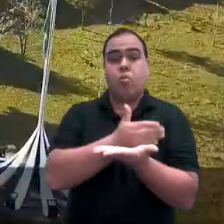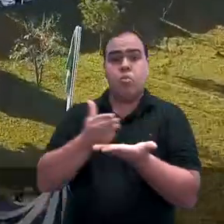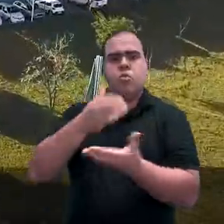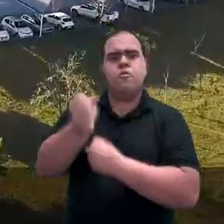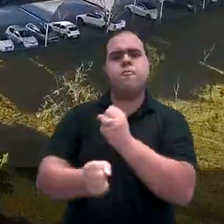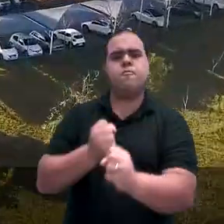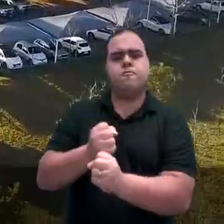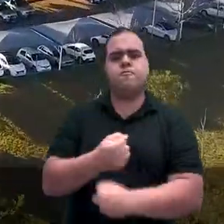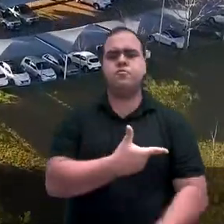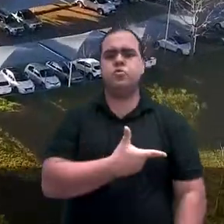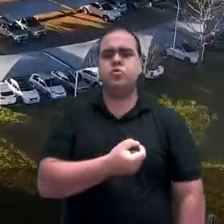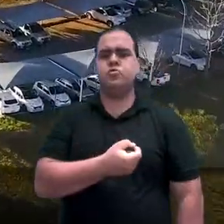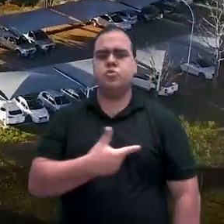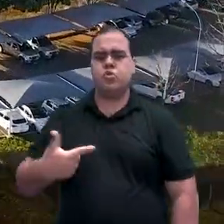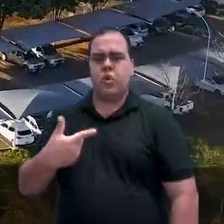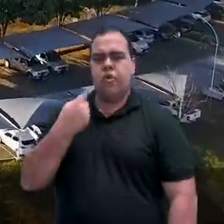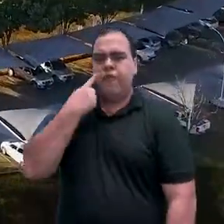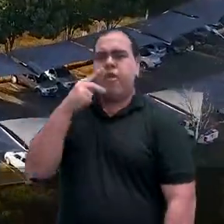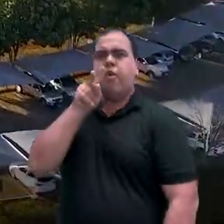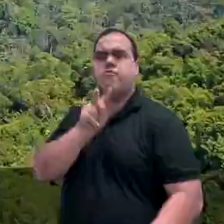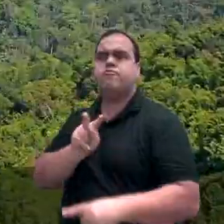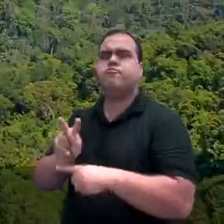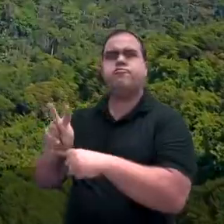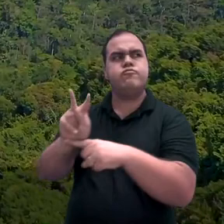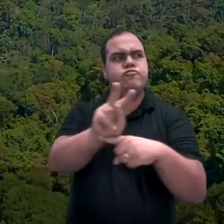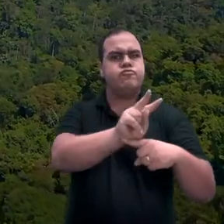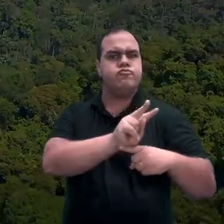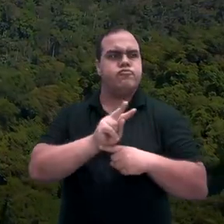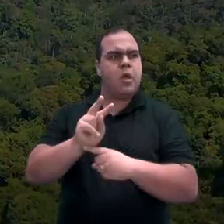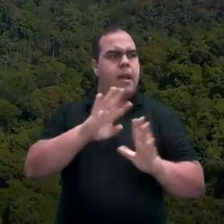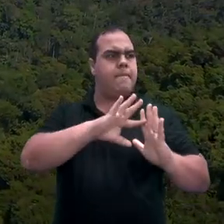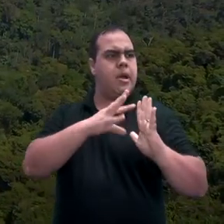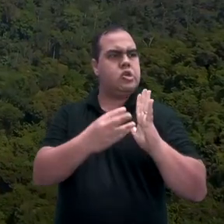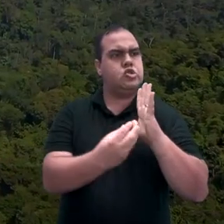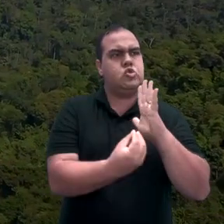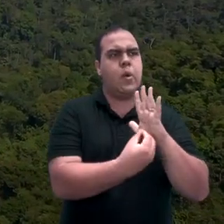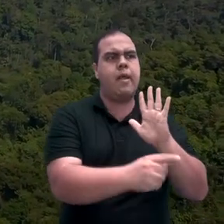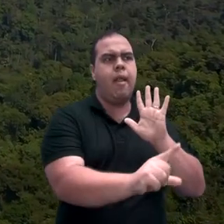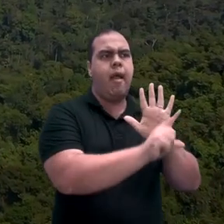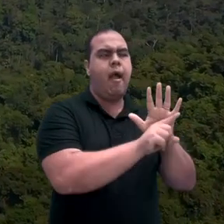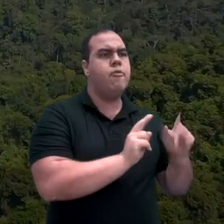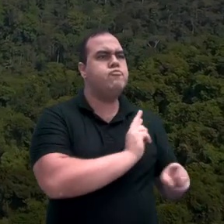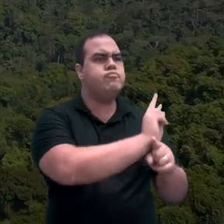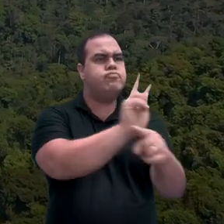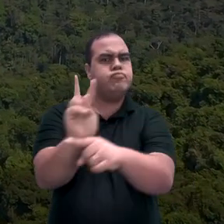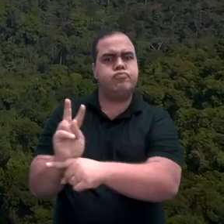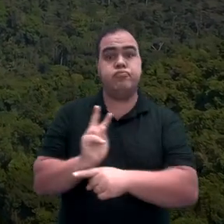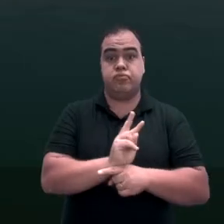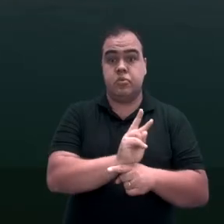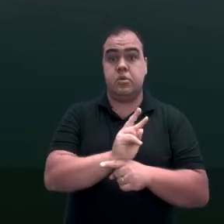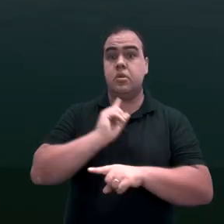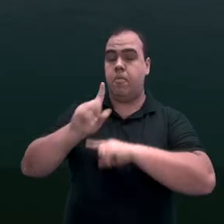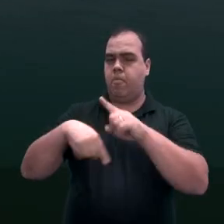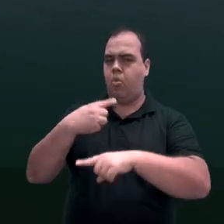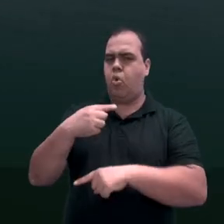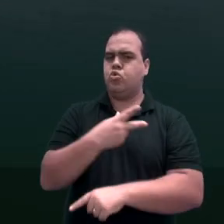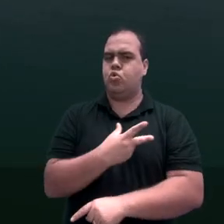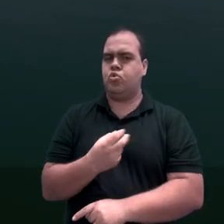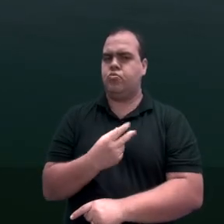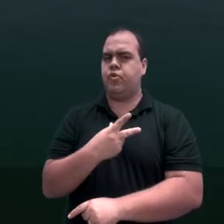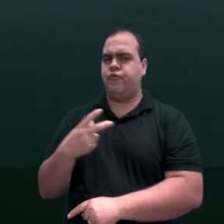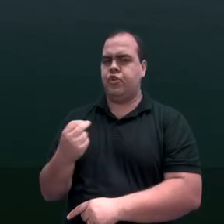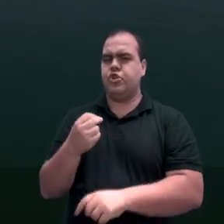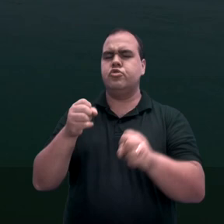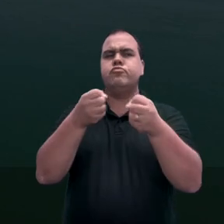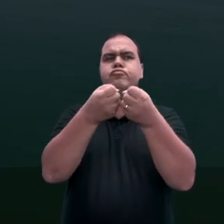surgiu em 2002 para ser os olhos que guardam a Amazônia Legal brasileira. Depois, em 2020,